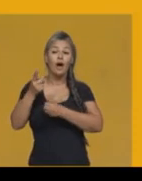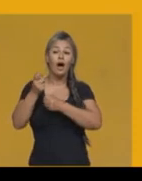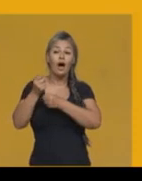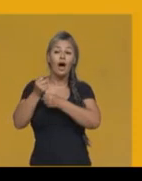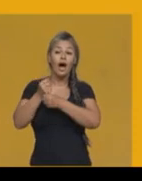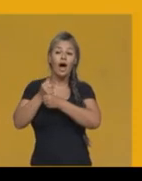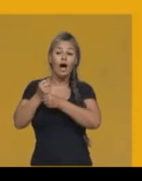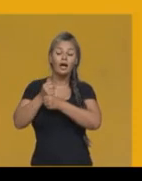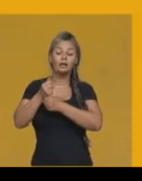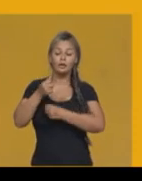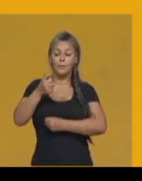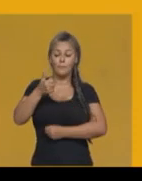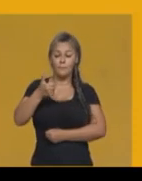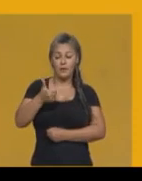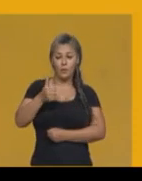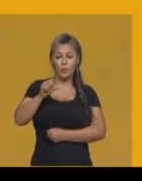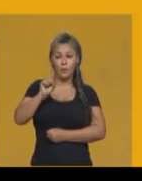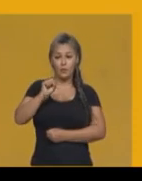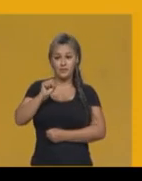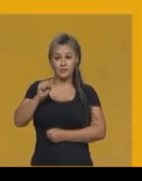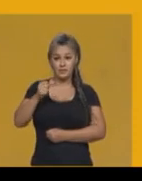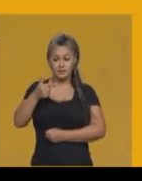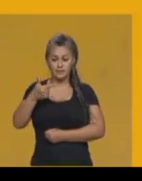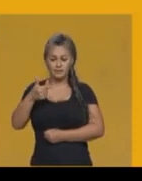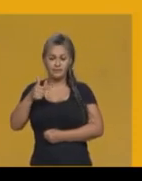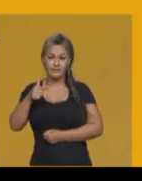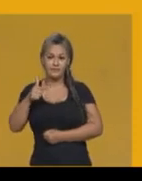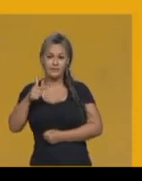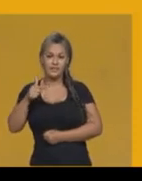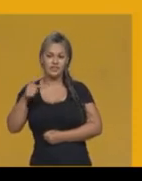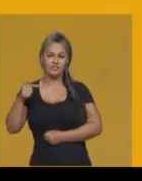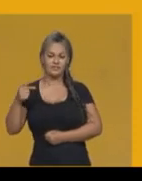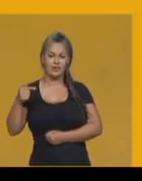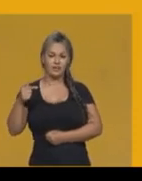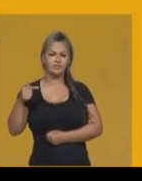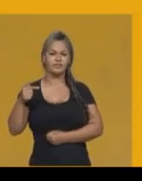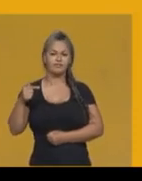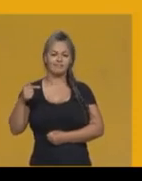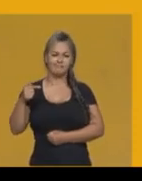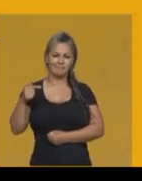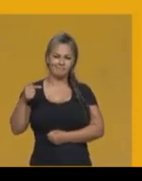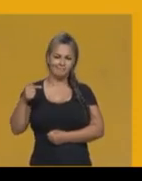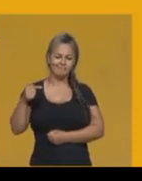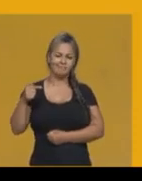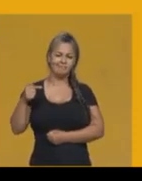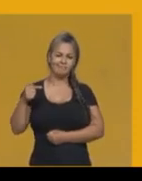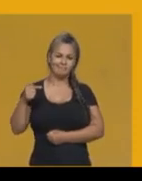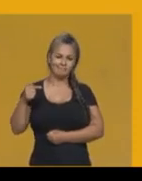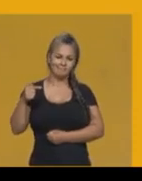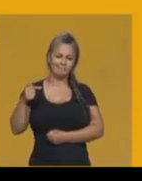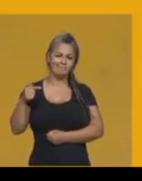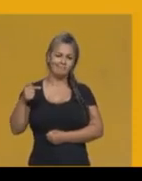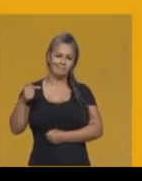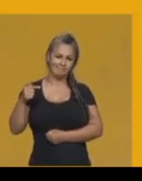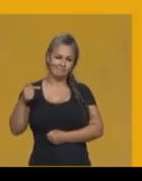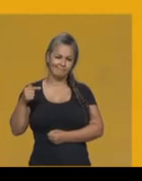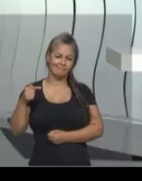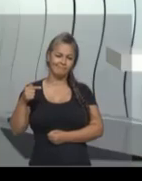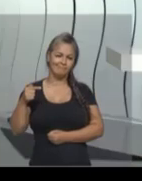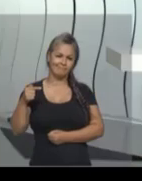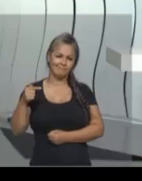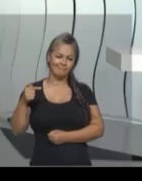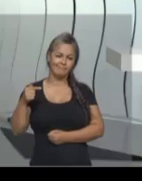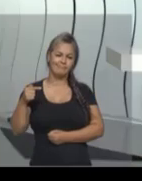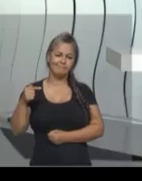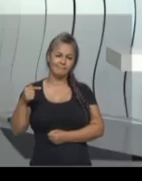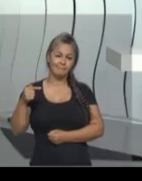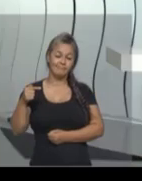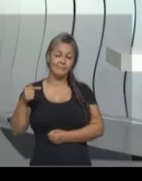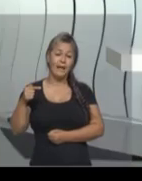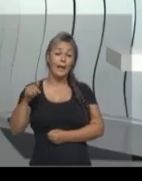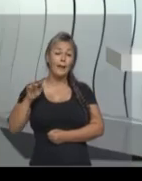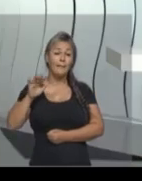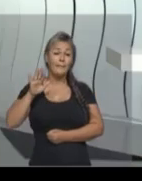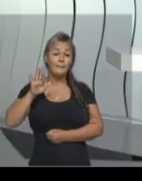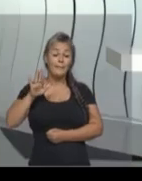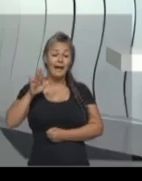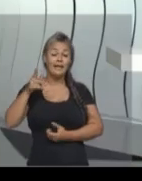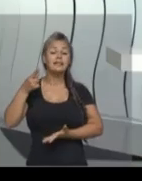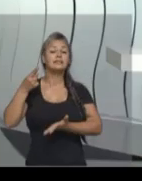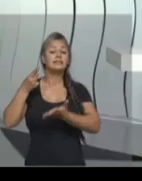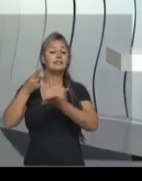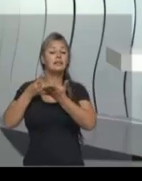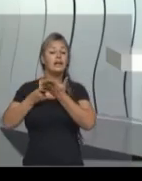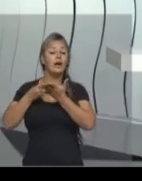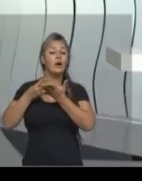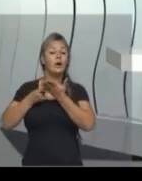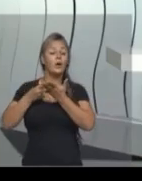anos daquele tratado de comércio e navegação de 1810 do qual eu falei no